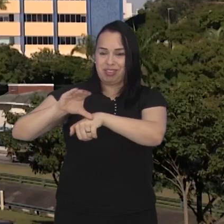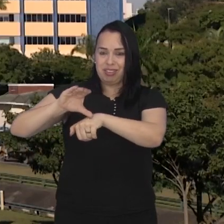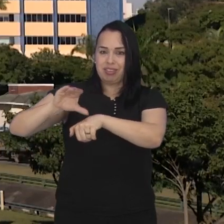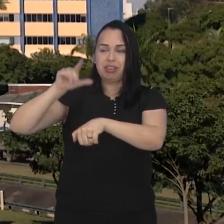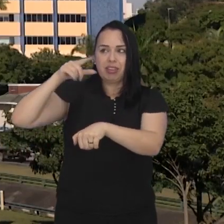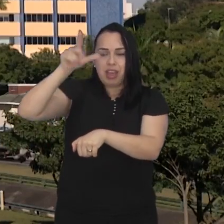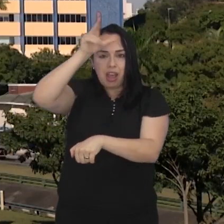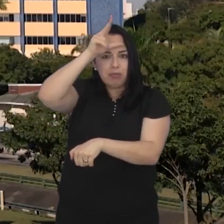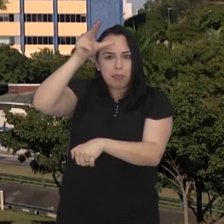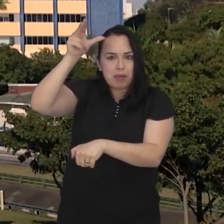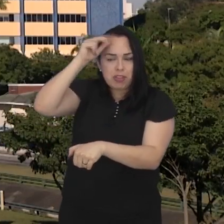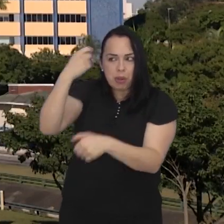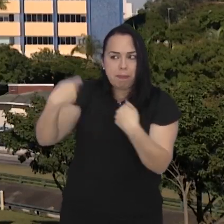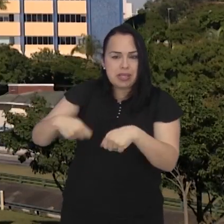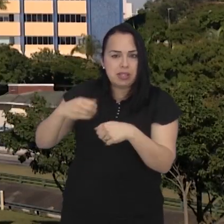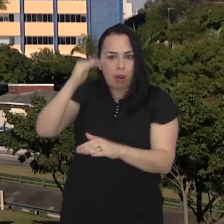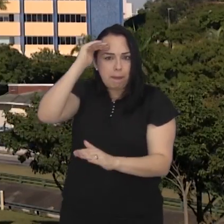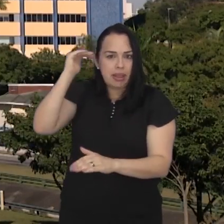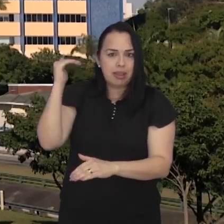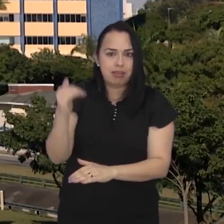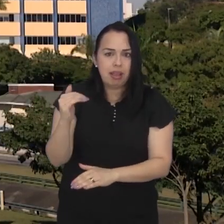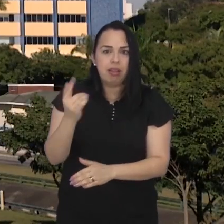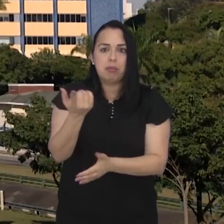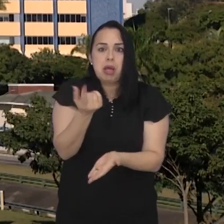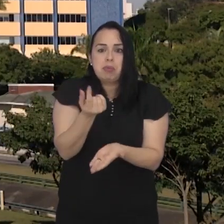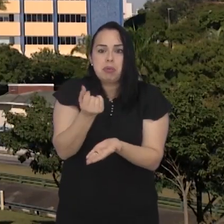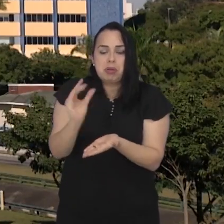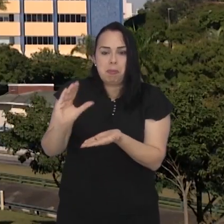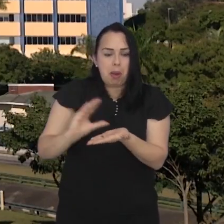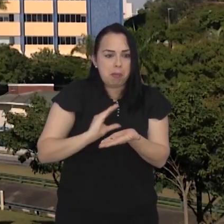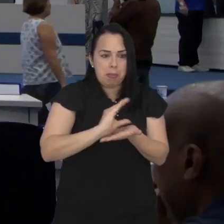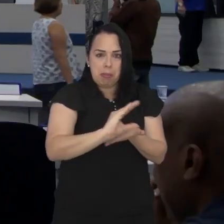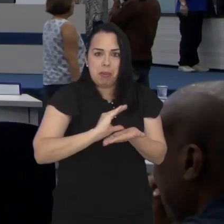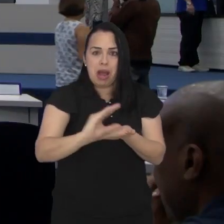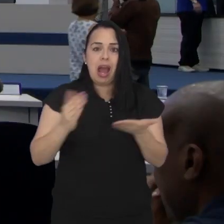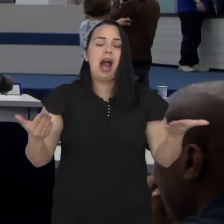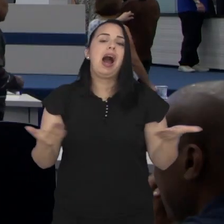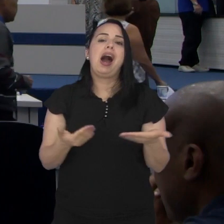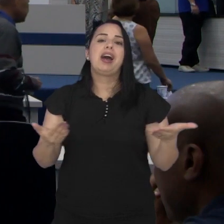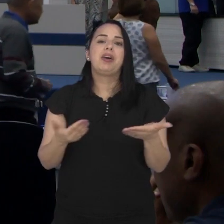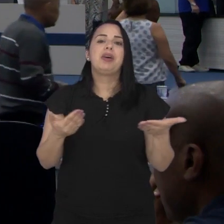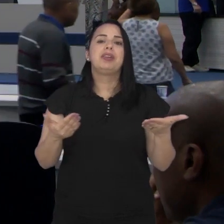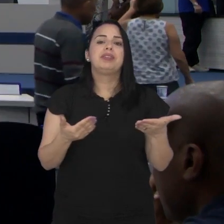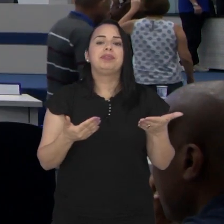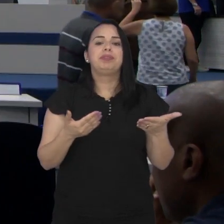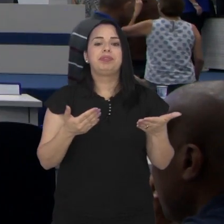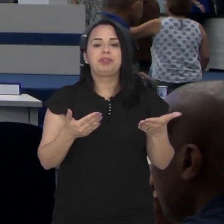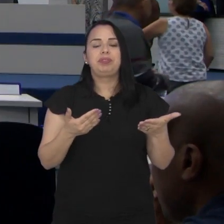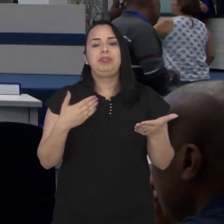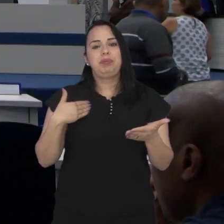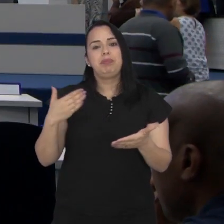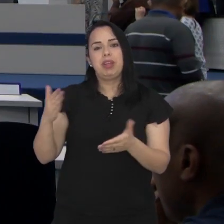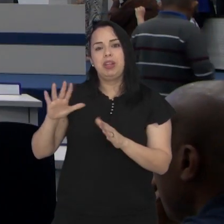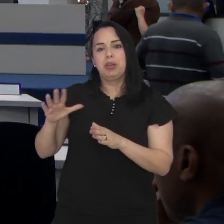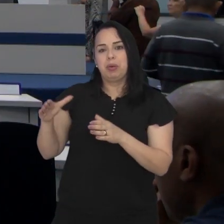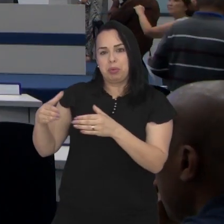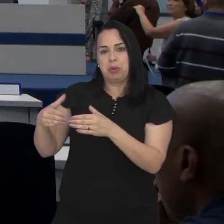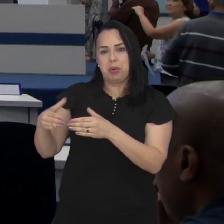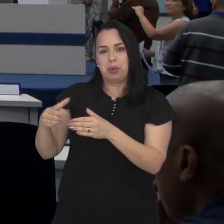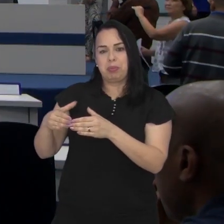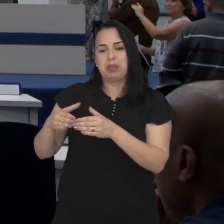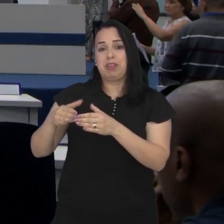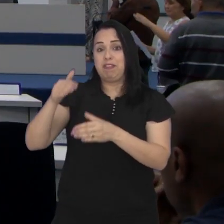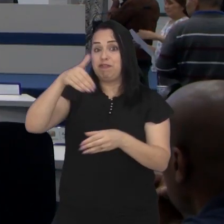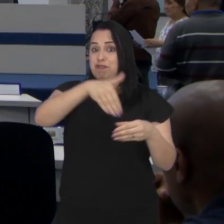que utilizam arrecadam e administram o dinheiro público Agora o projeto segue para o plenário da